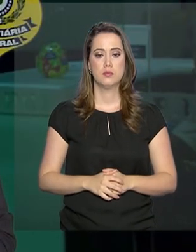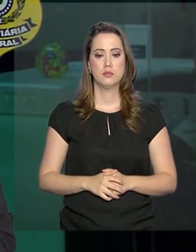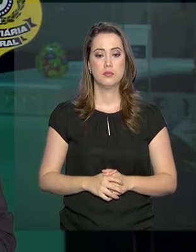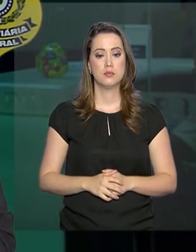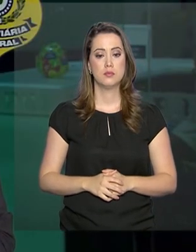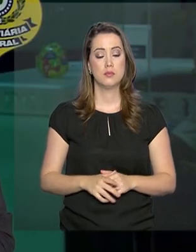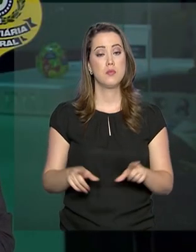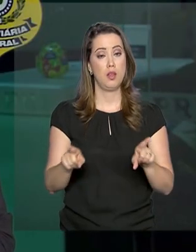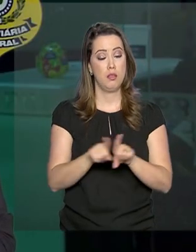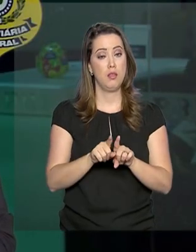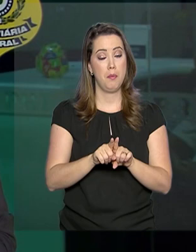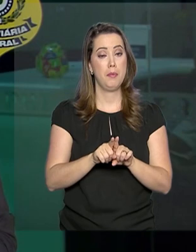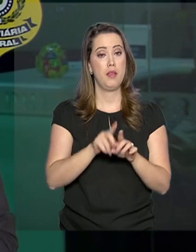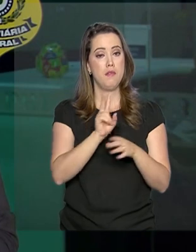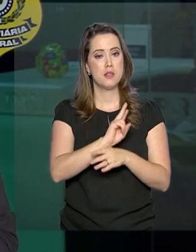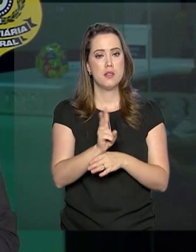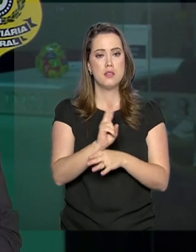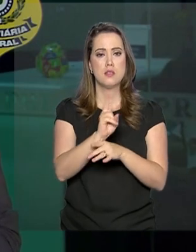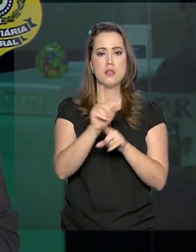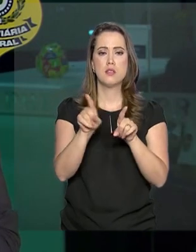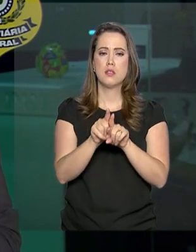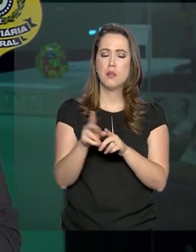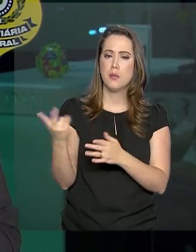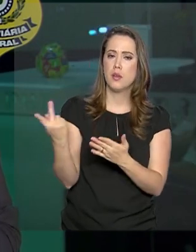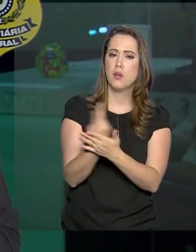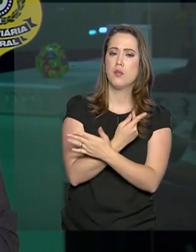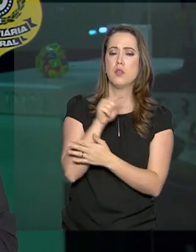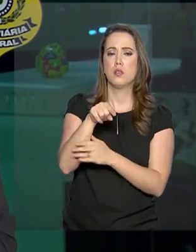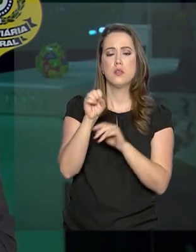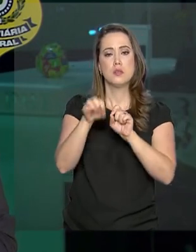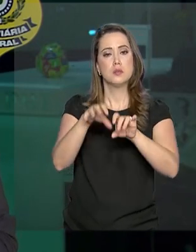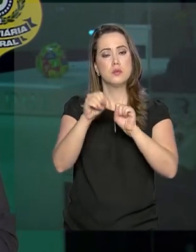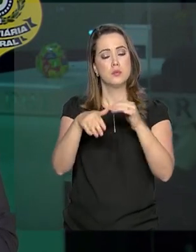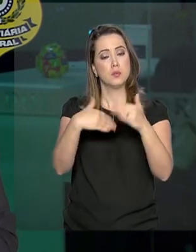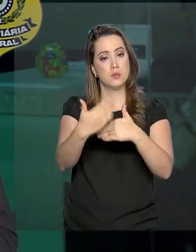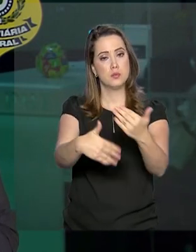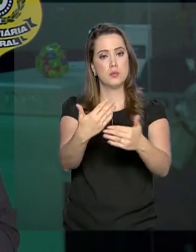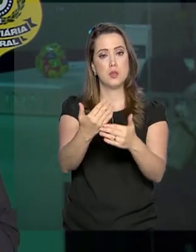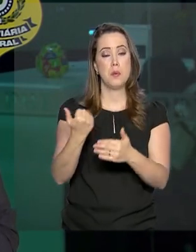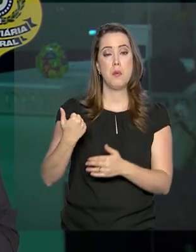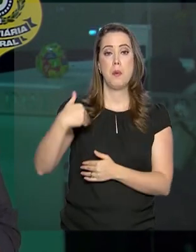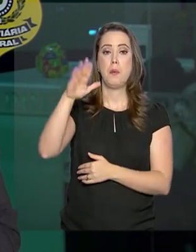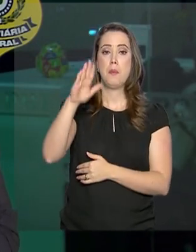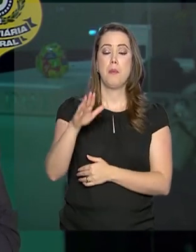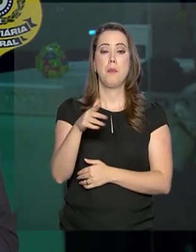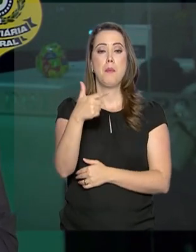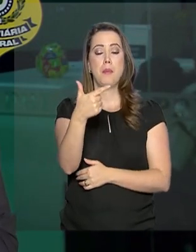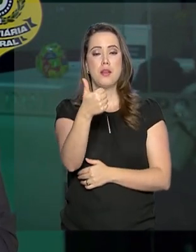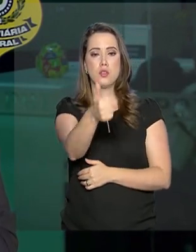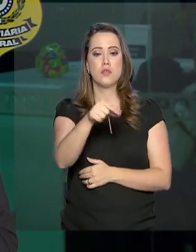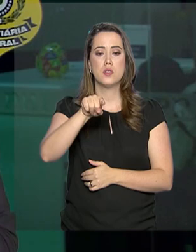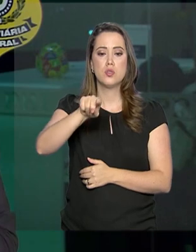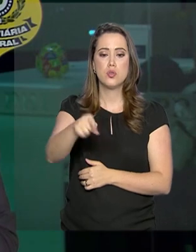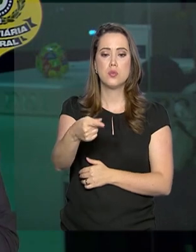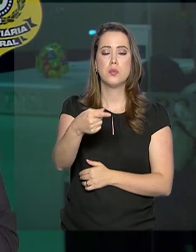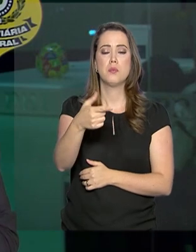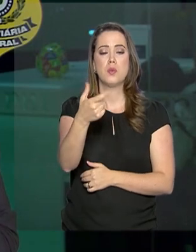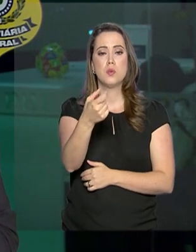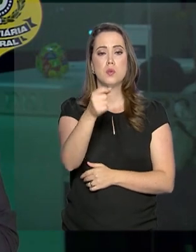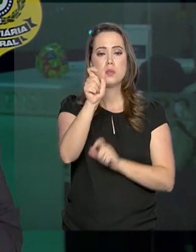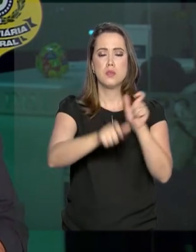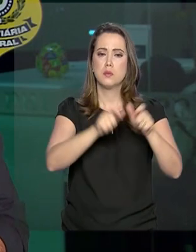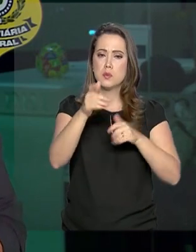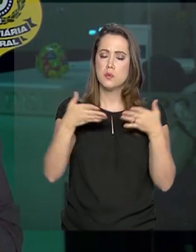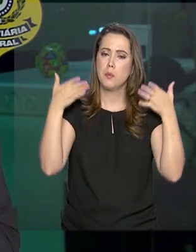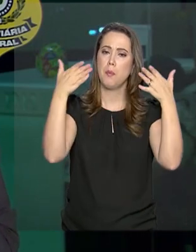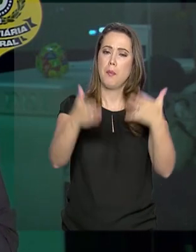A lei da fiscalização, a PRF também realizou ações educativas. Mais de 21.200 pessoas